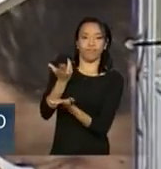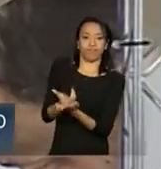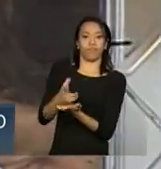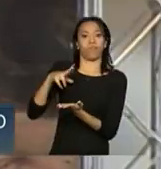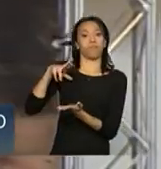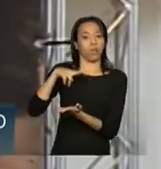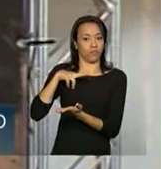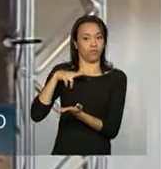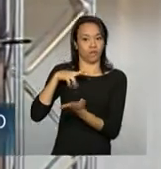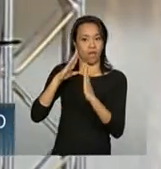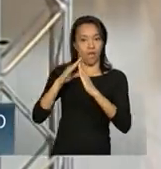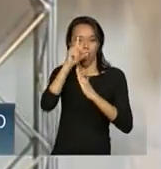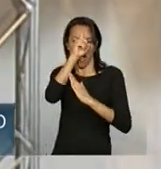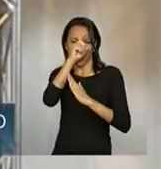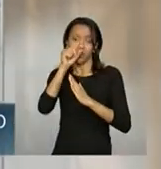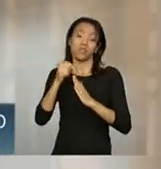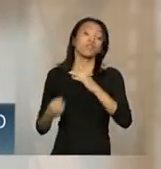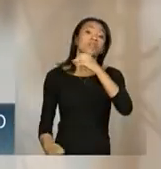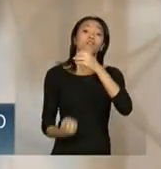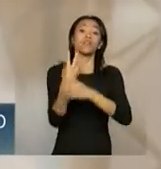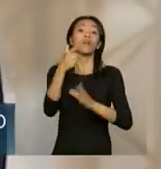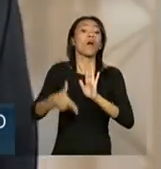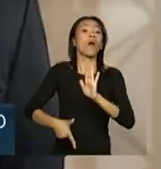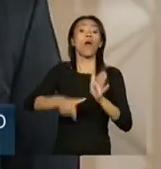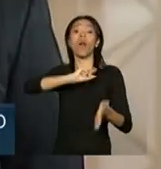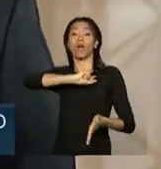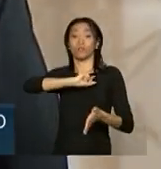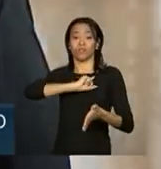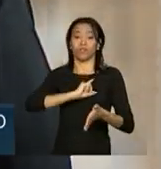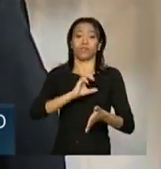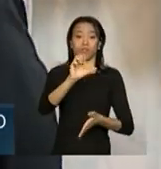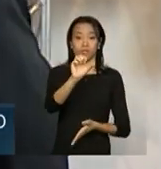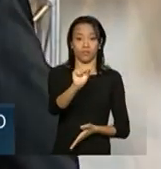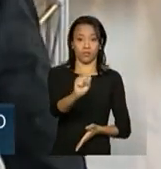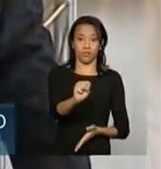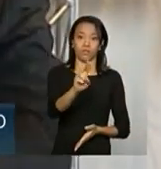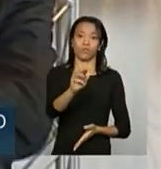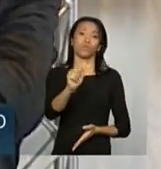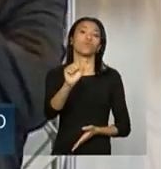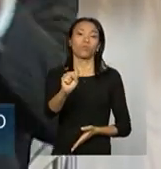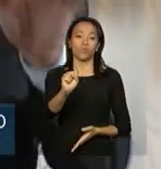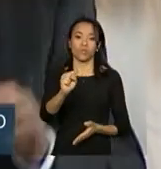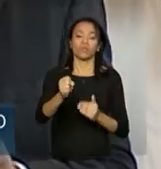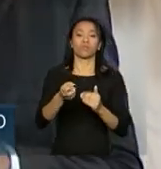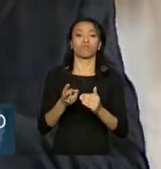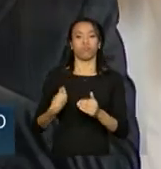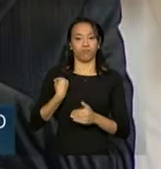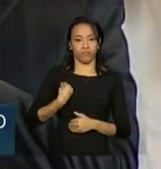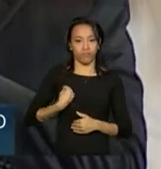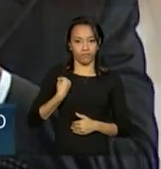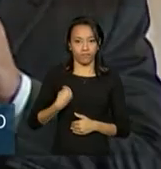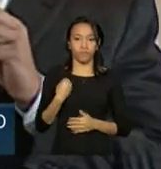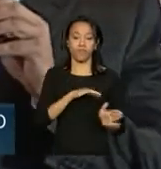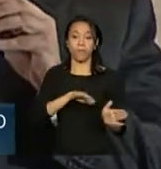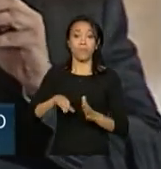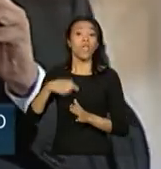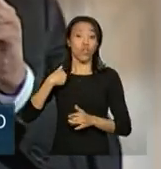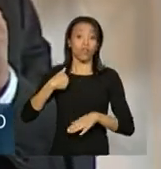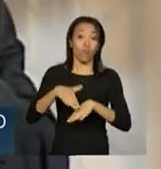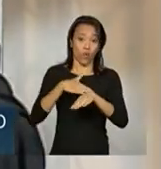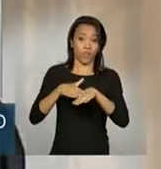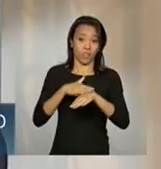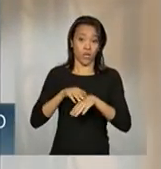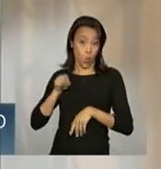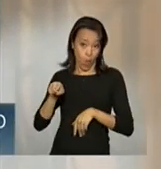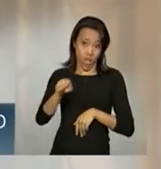que existiam antes do SUS começar a funcionar. Eu estava conversando com eles sobre esse programa Mais